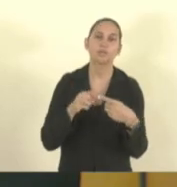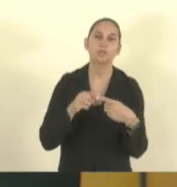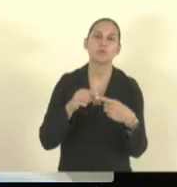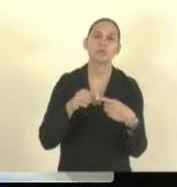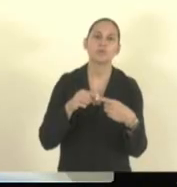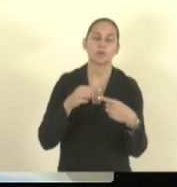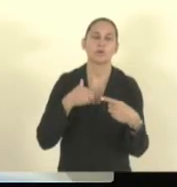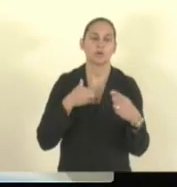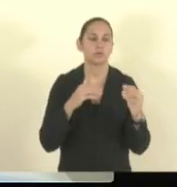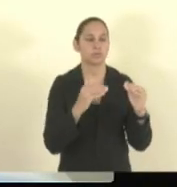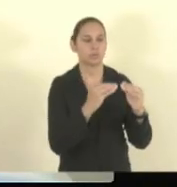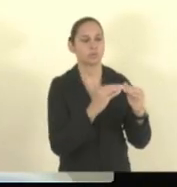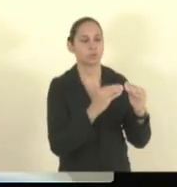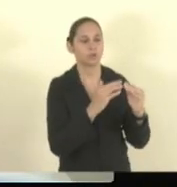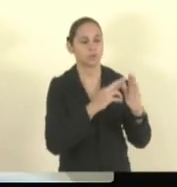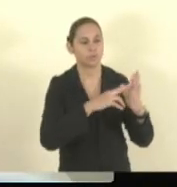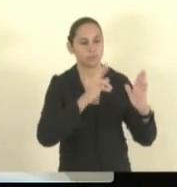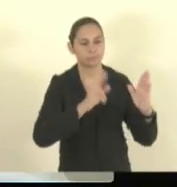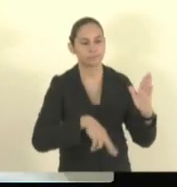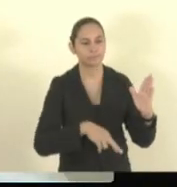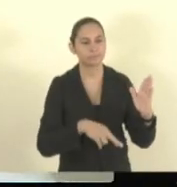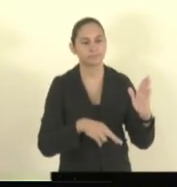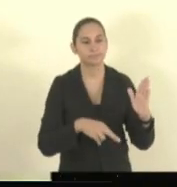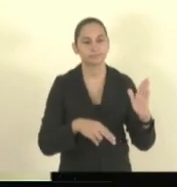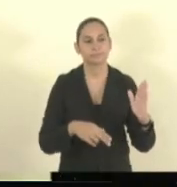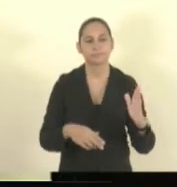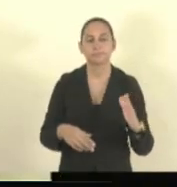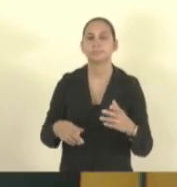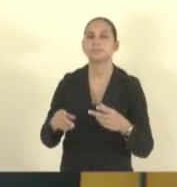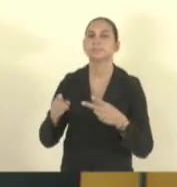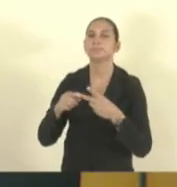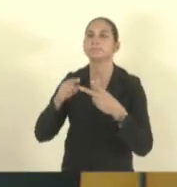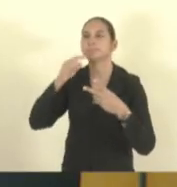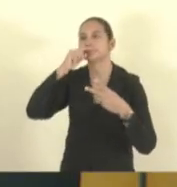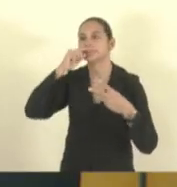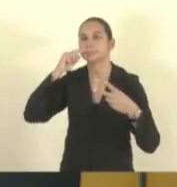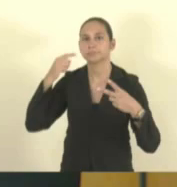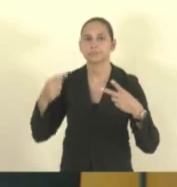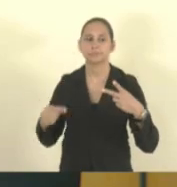Com o relator, senhor presidente. Com o relator, deputado Capitão Assunção.